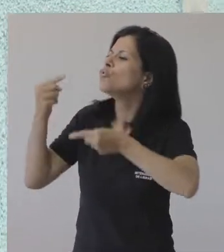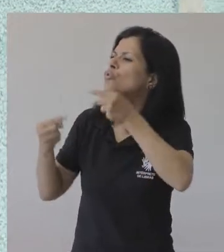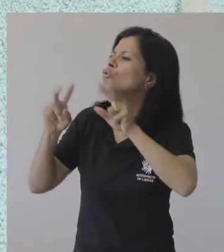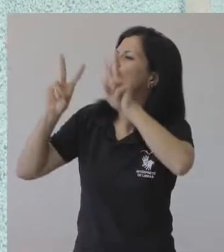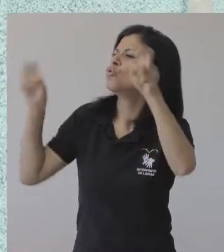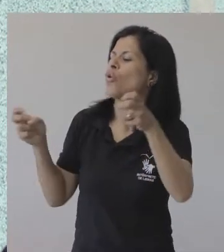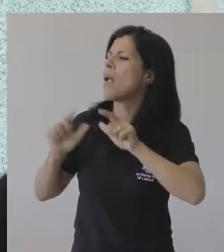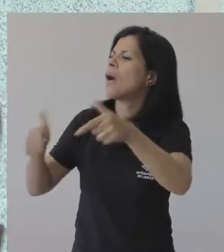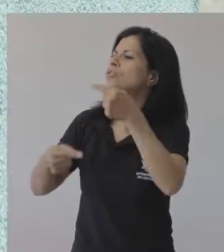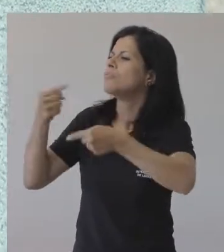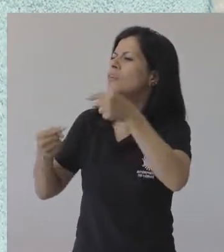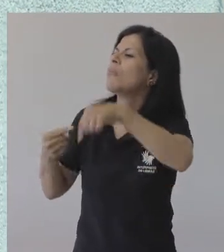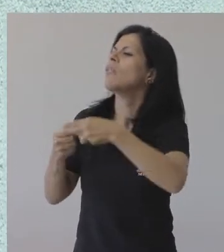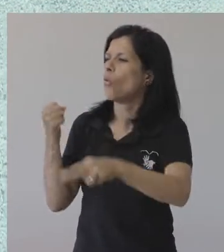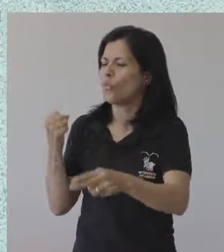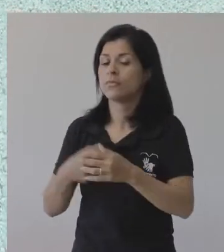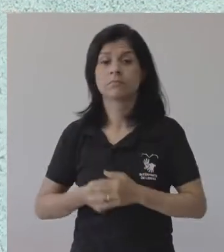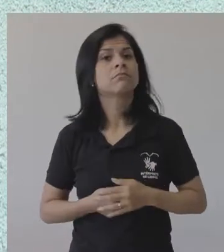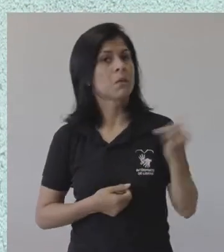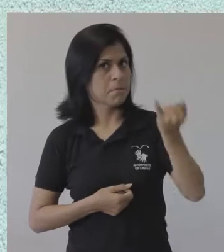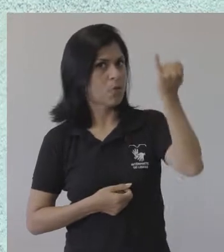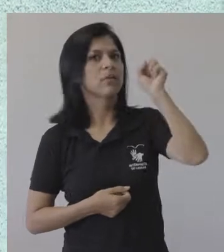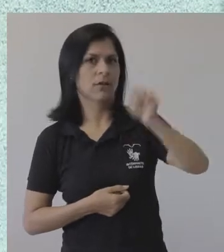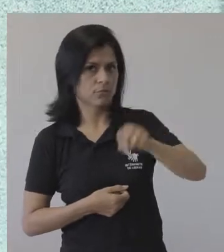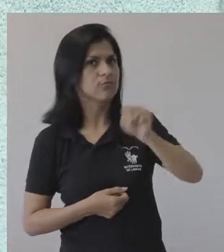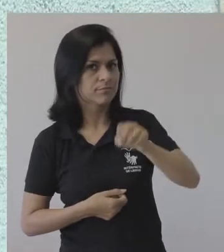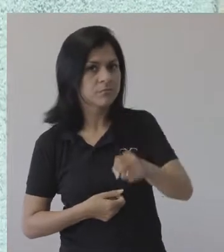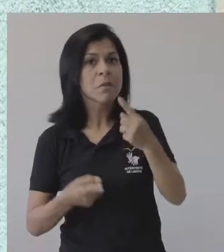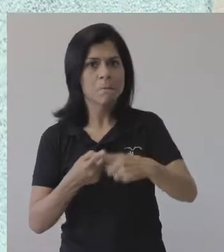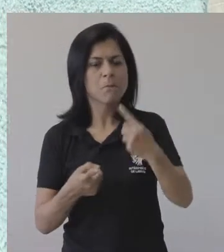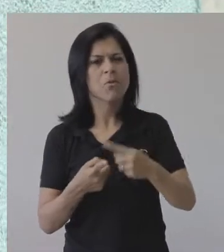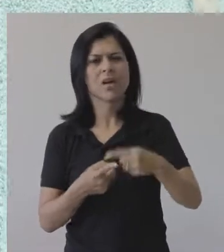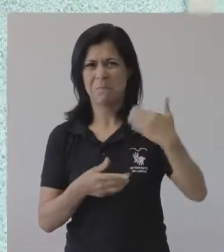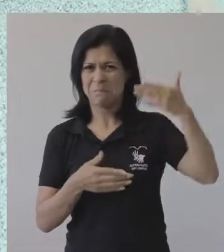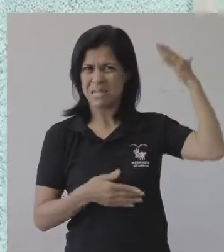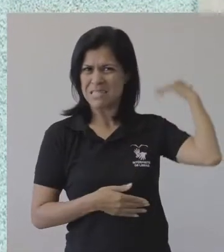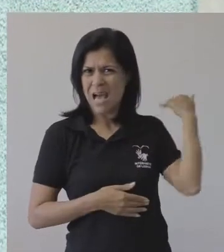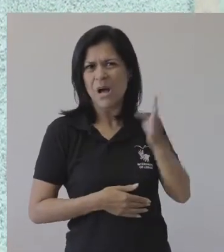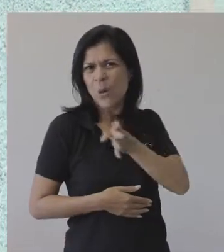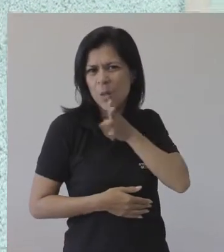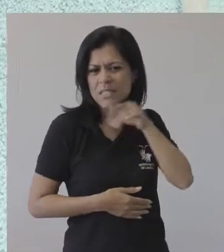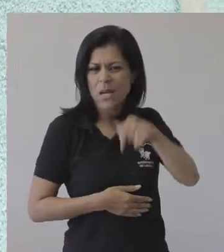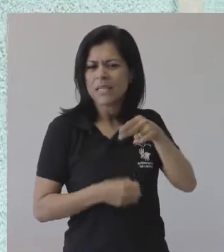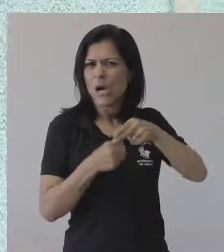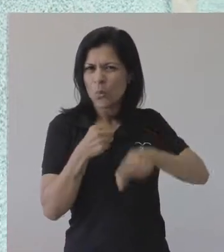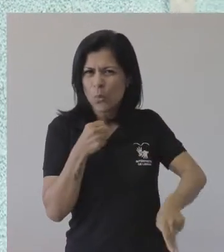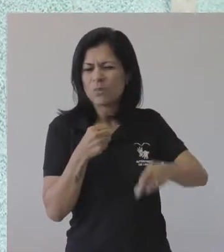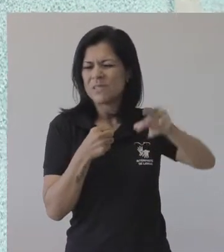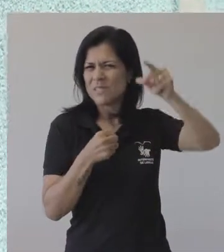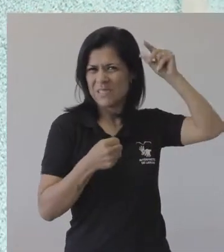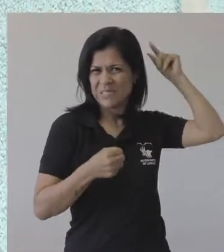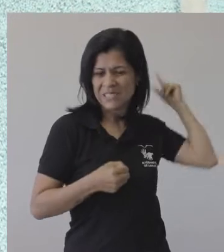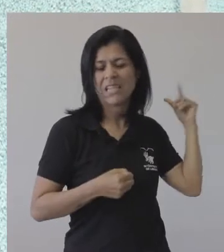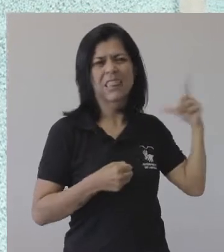ações afirmativas na universidade? Olha, é muito importante, é muito importante. Quem conheceu a nossa universidade, ou melhor, no sentido